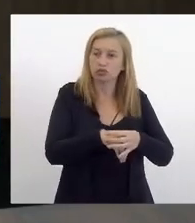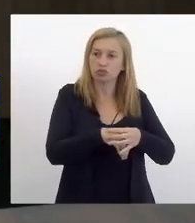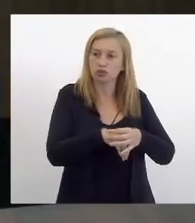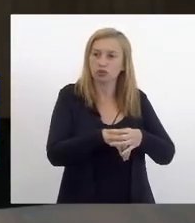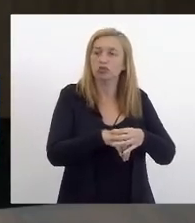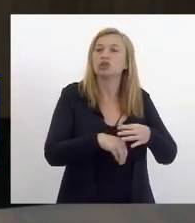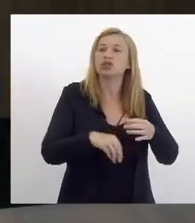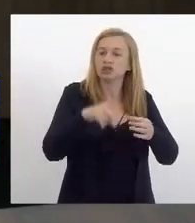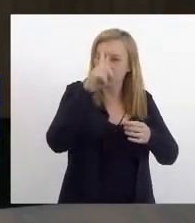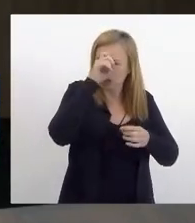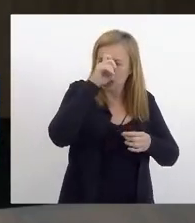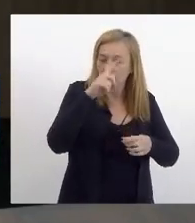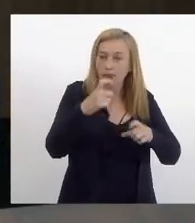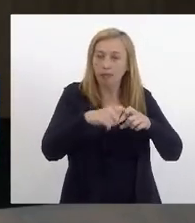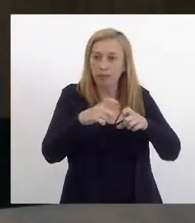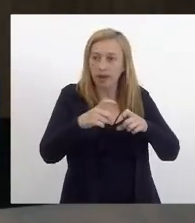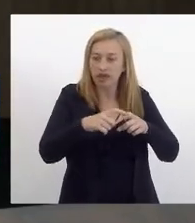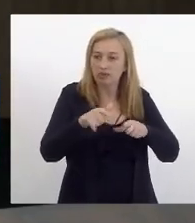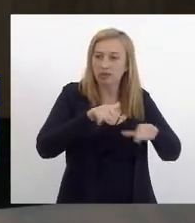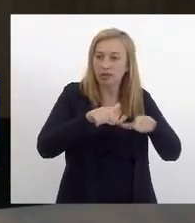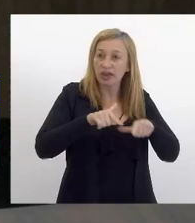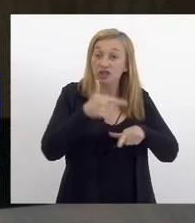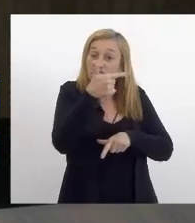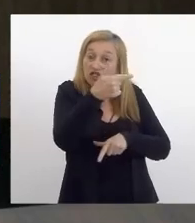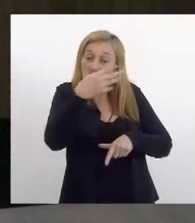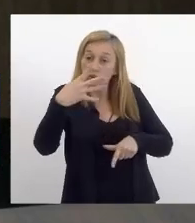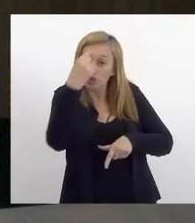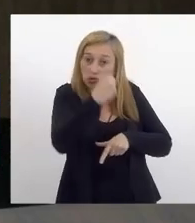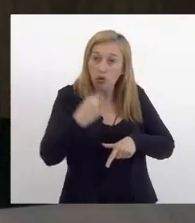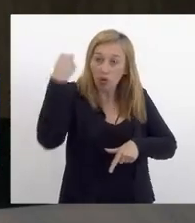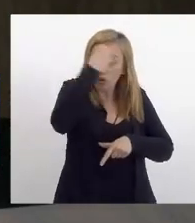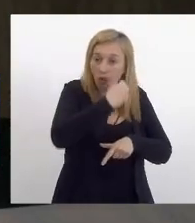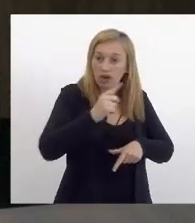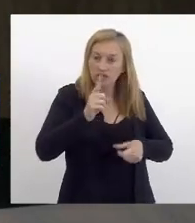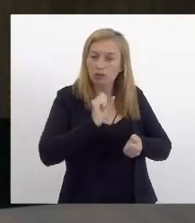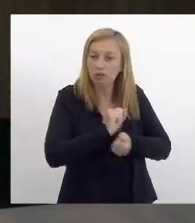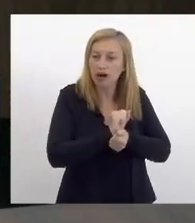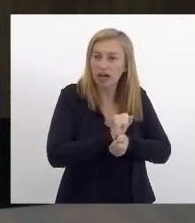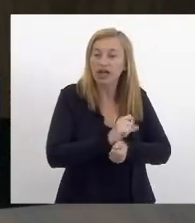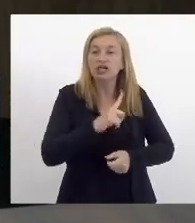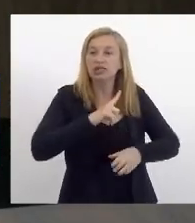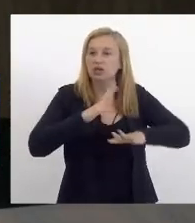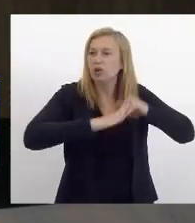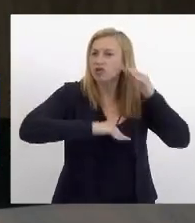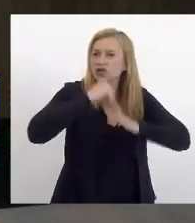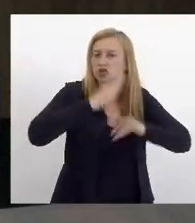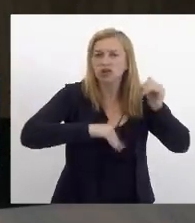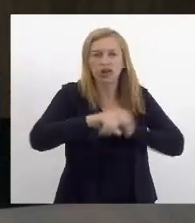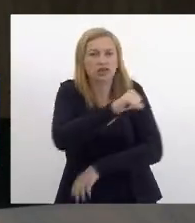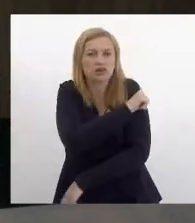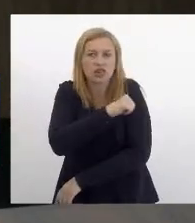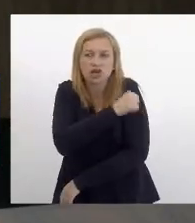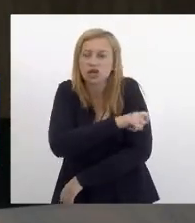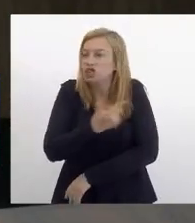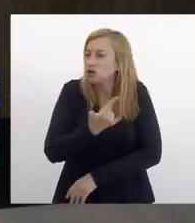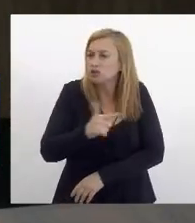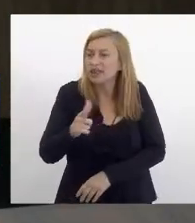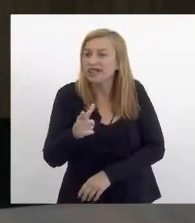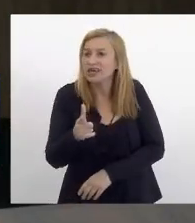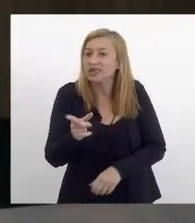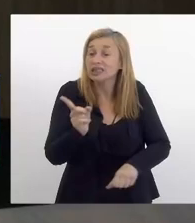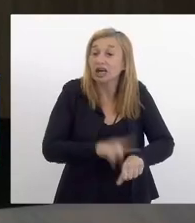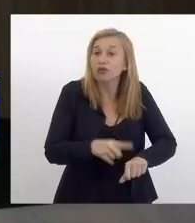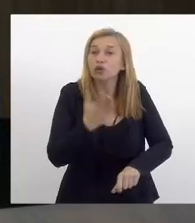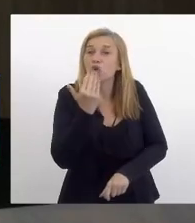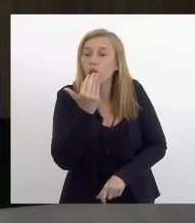trabalhando 24 horas sem parar tem profissionais de enfermagem que não tem tempo de almoçar